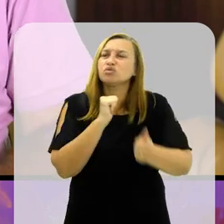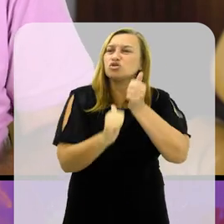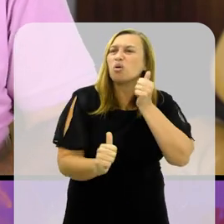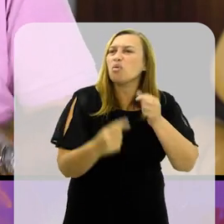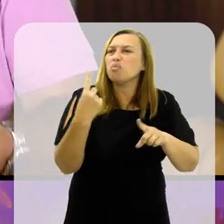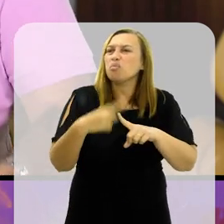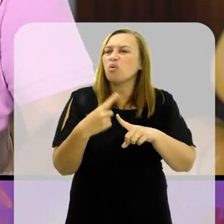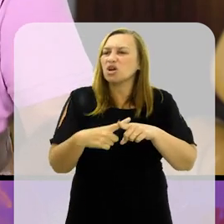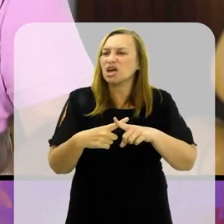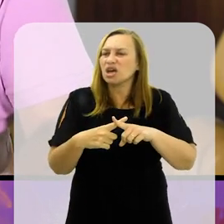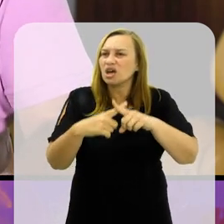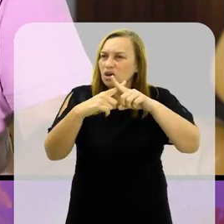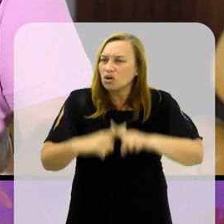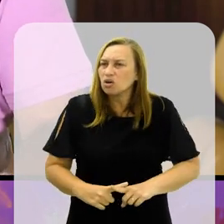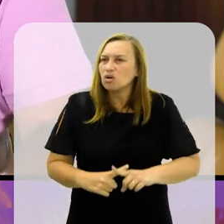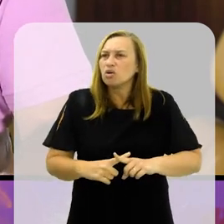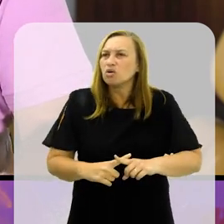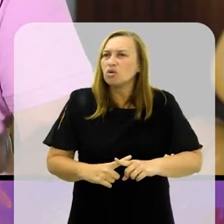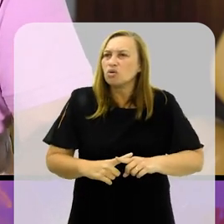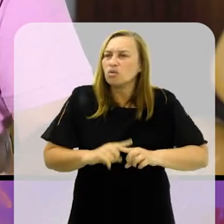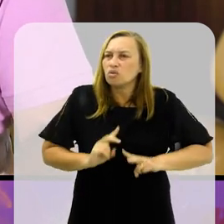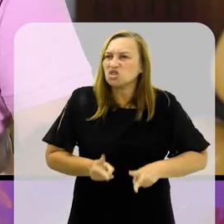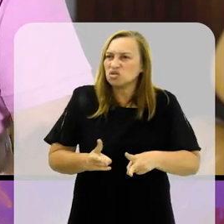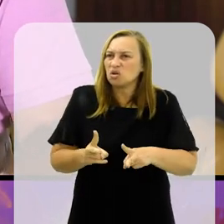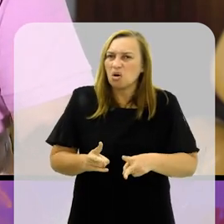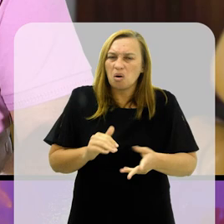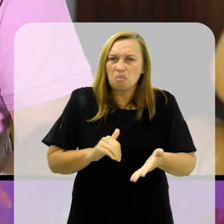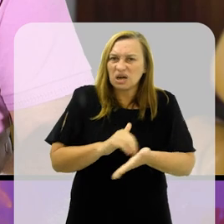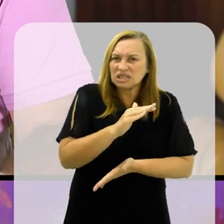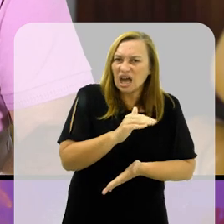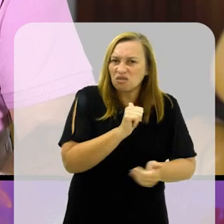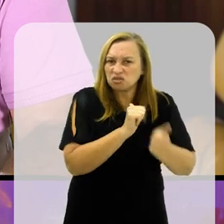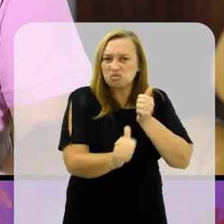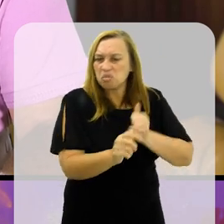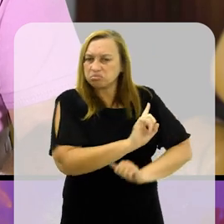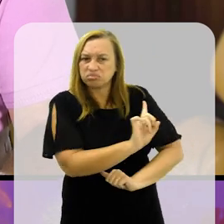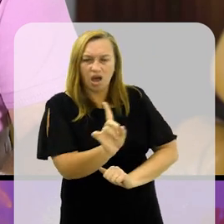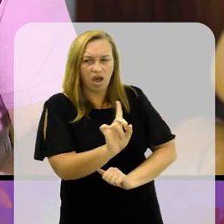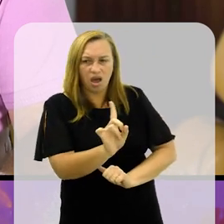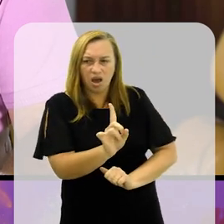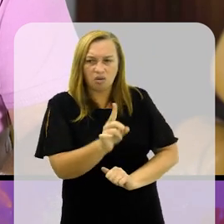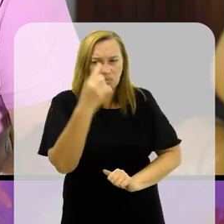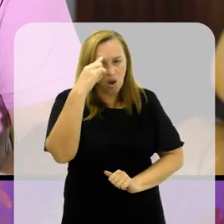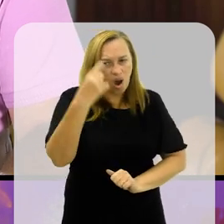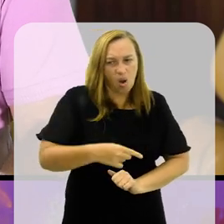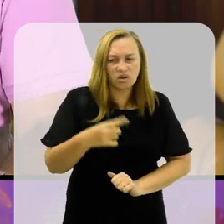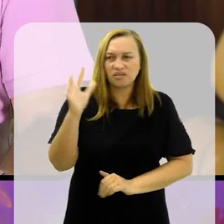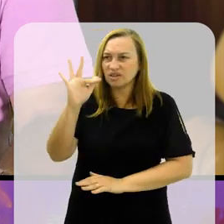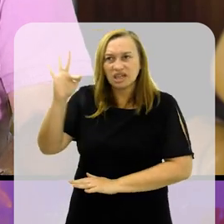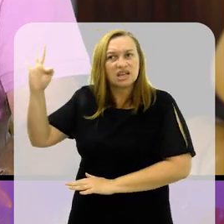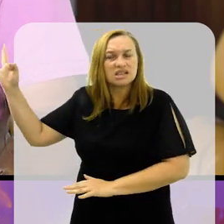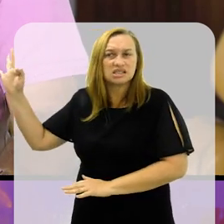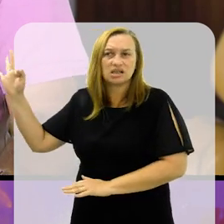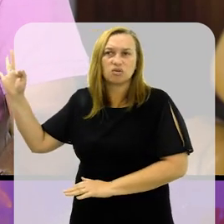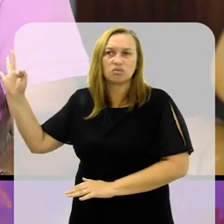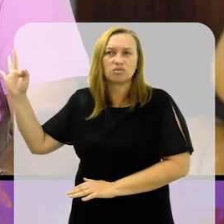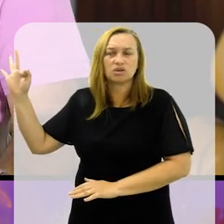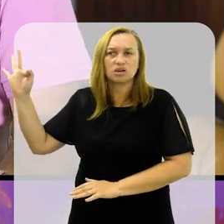campeonato, porque ele manteve o pé firme. Não, não vamos mandar esses meus jogadores embora, que a horda veio da federação, da